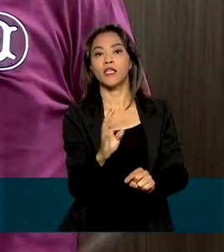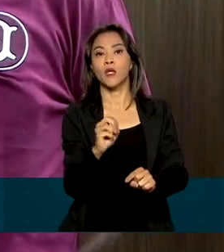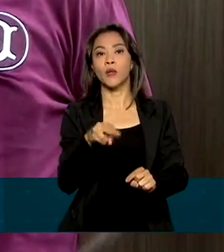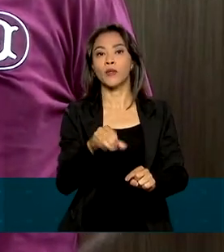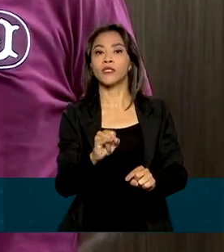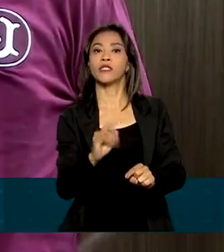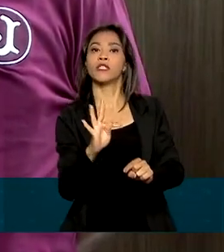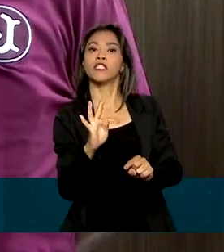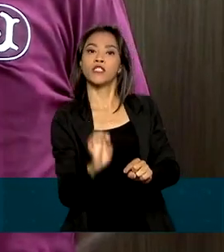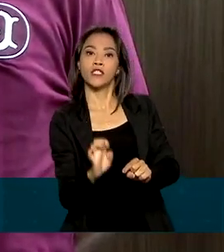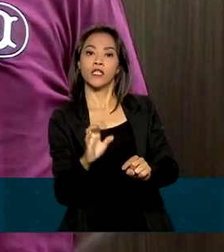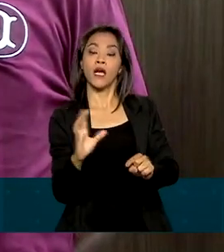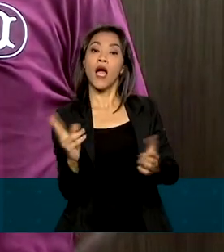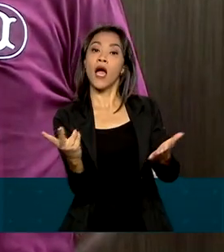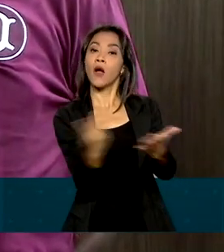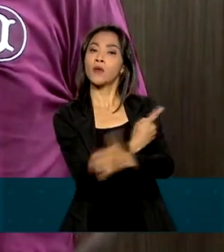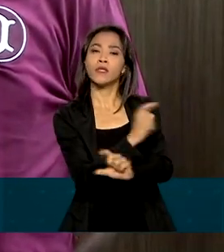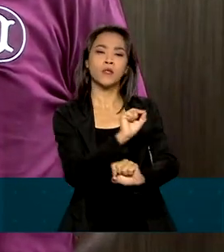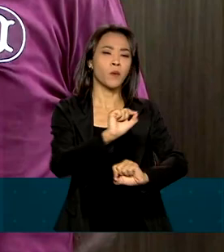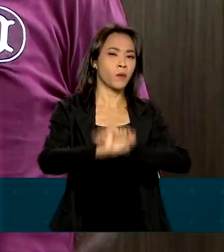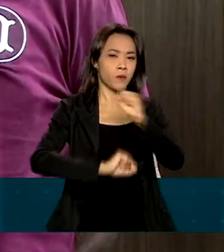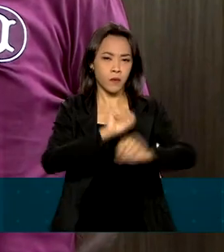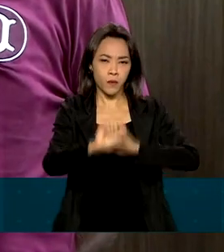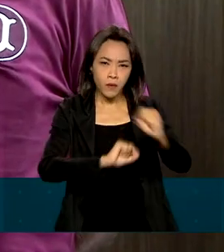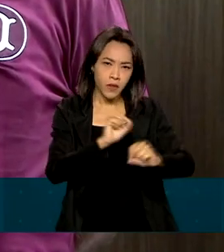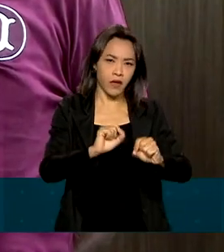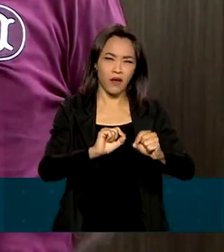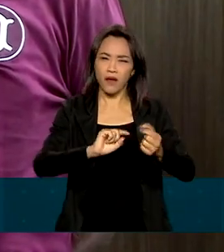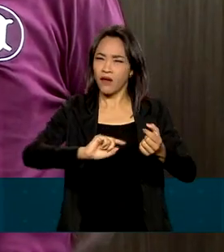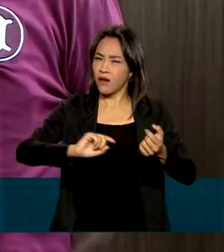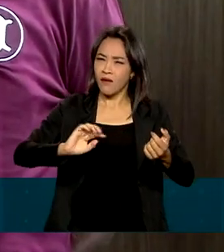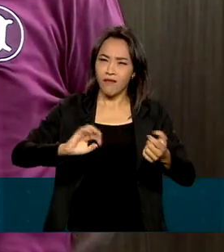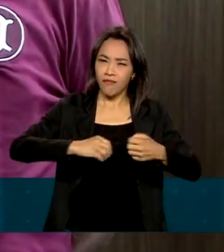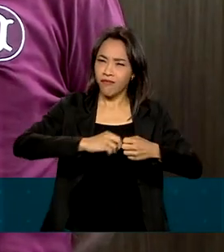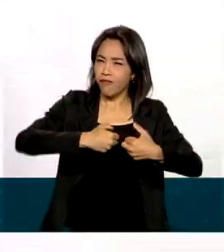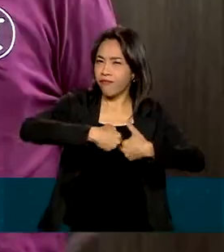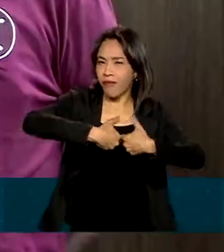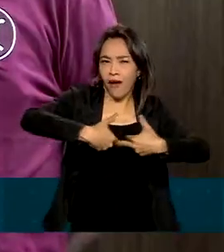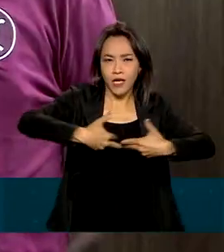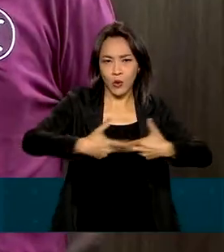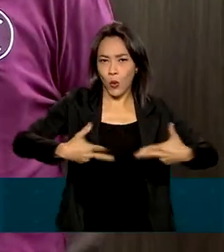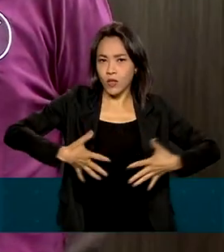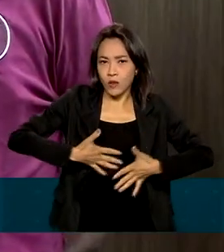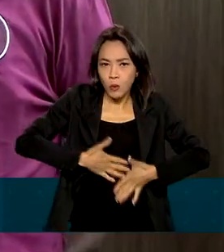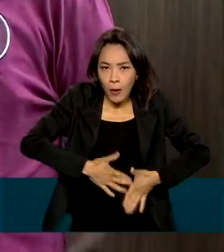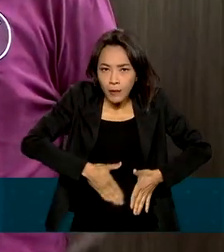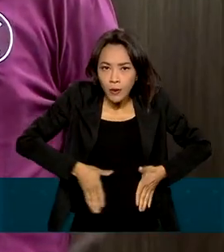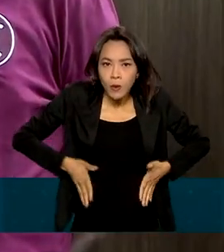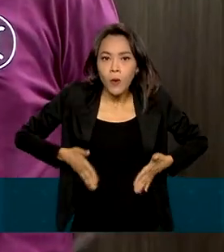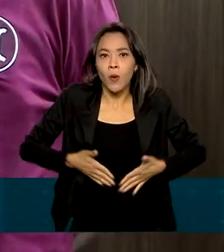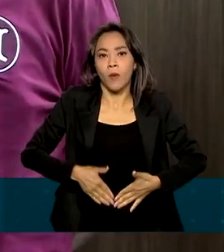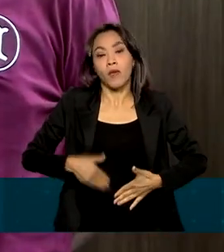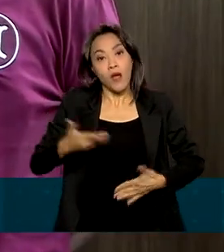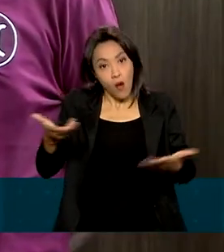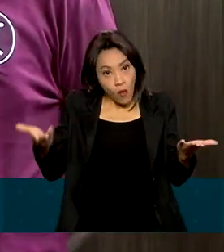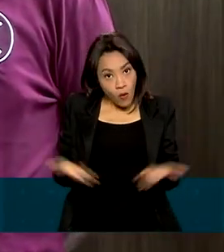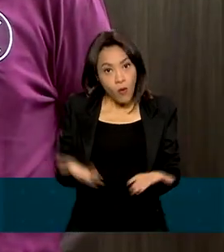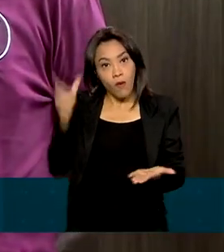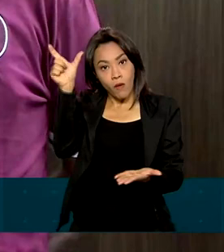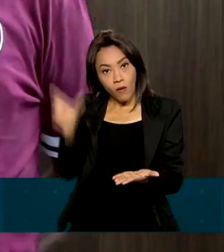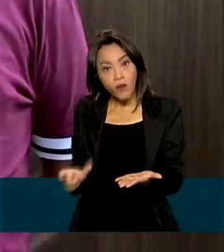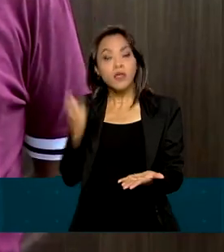de reação imunológica no abdômen dele. O presidente está normal,